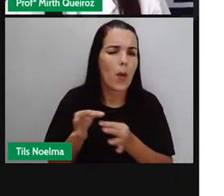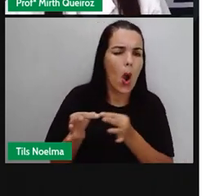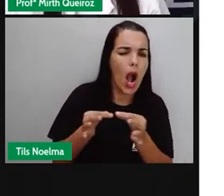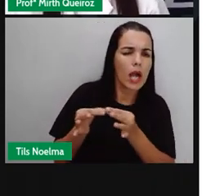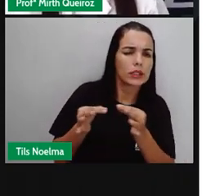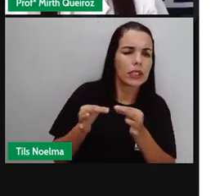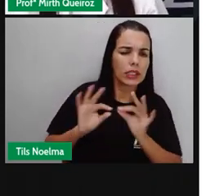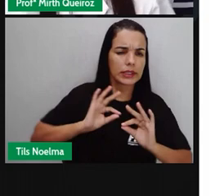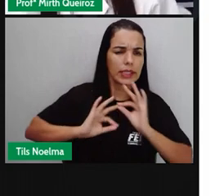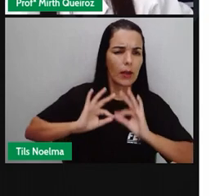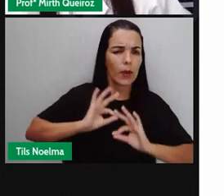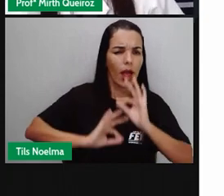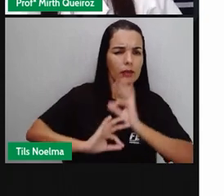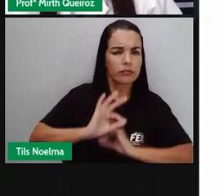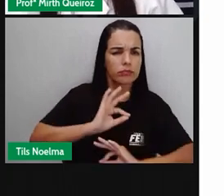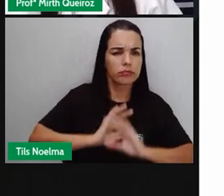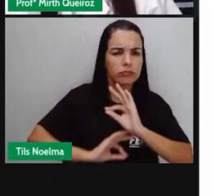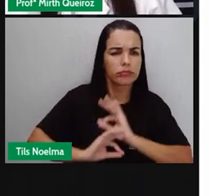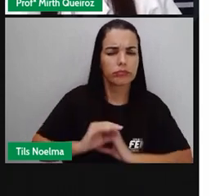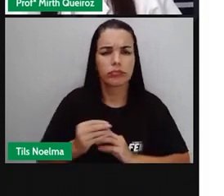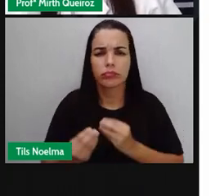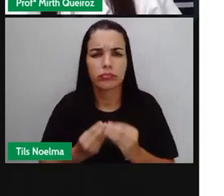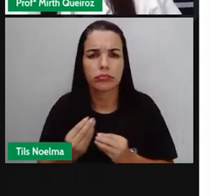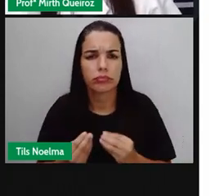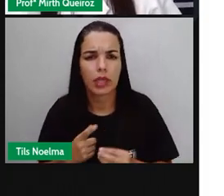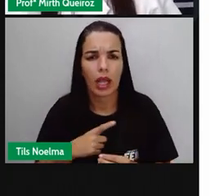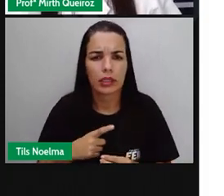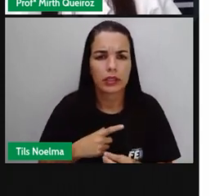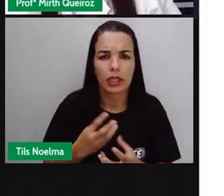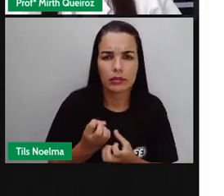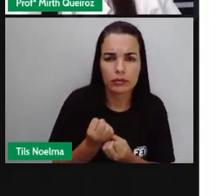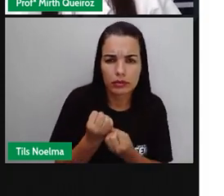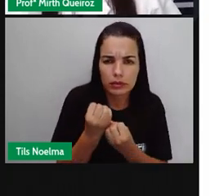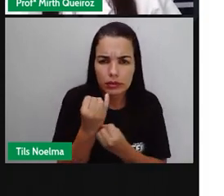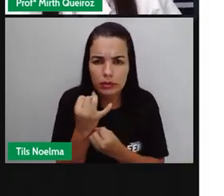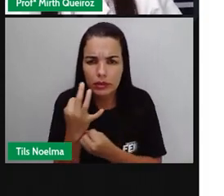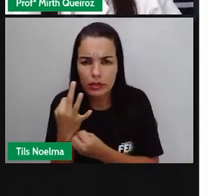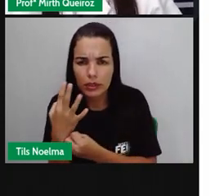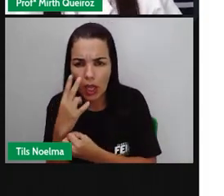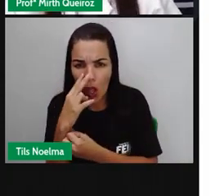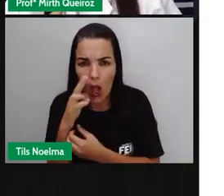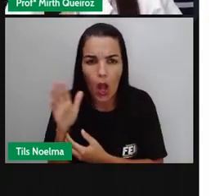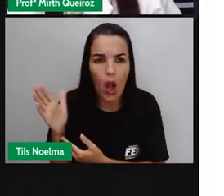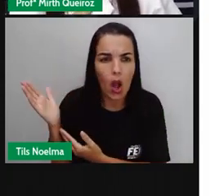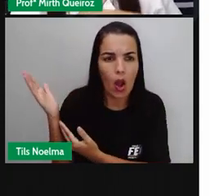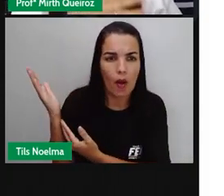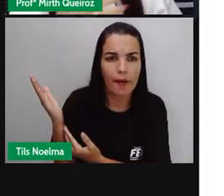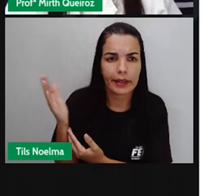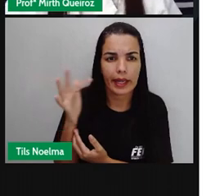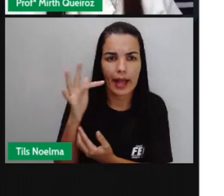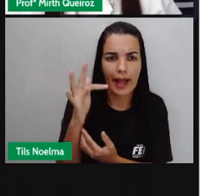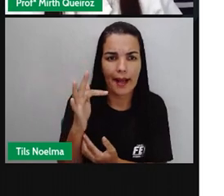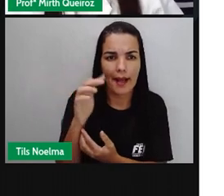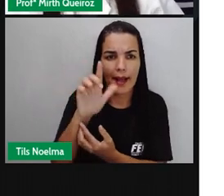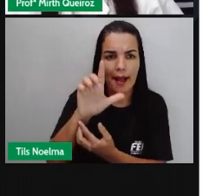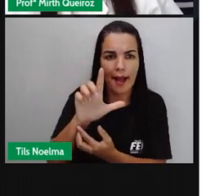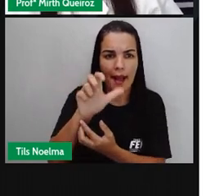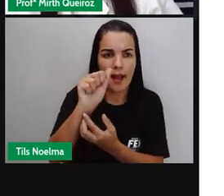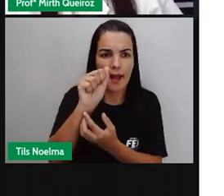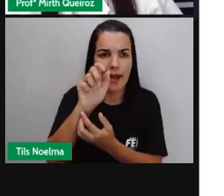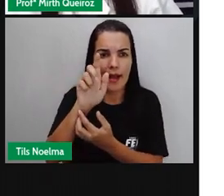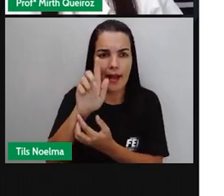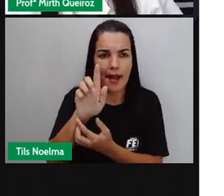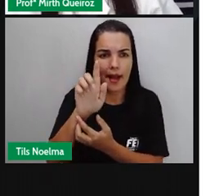bactérias. Então nós temos aqui o flagelo, né? Que vai servir para a movimentação desta